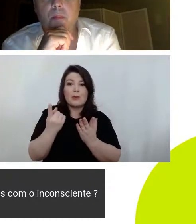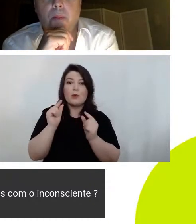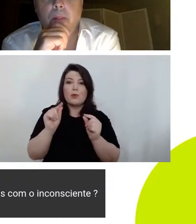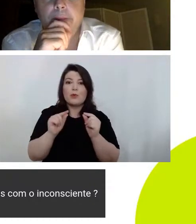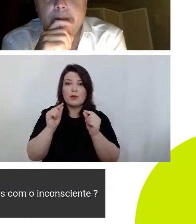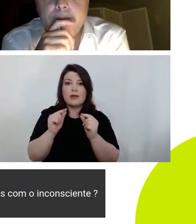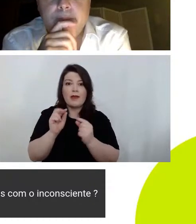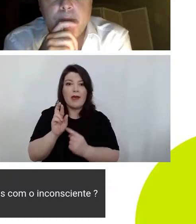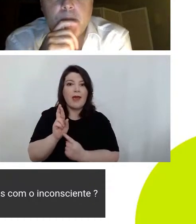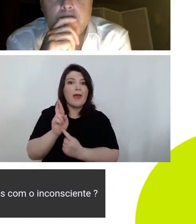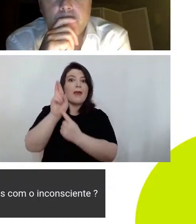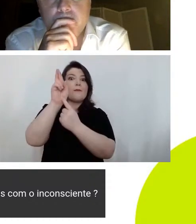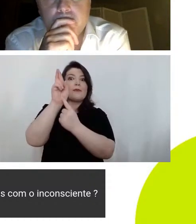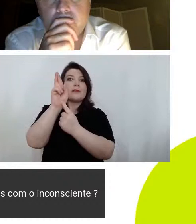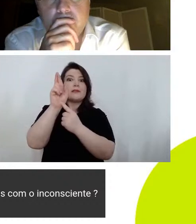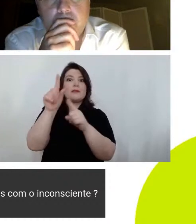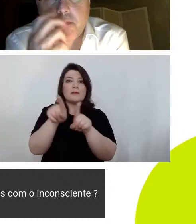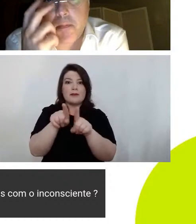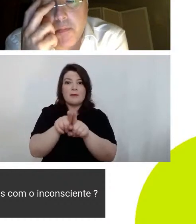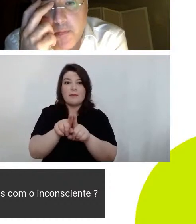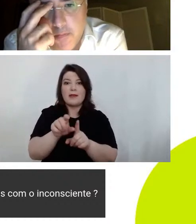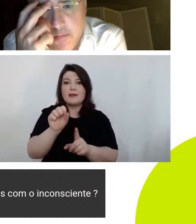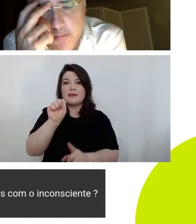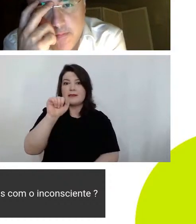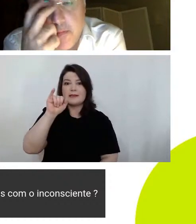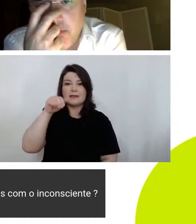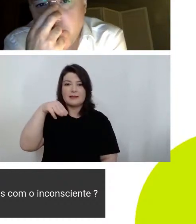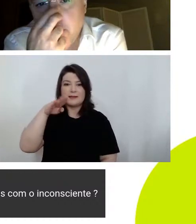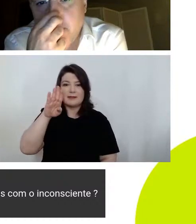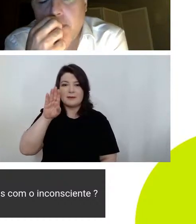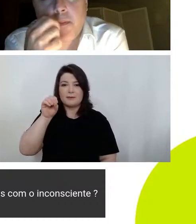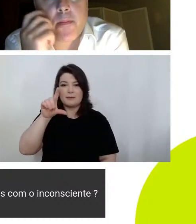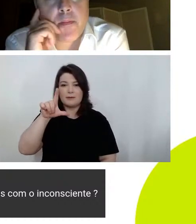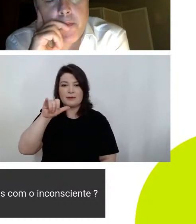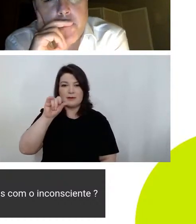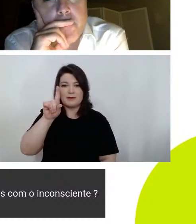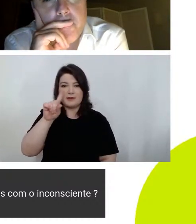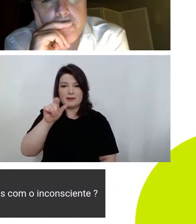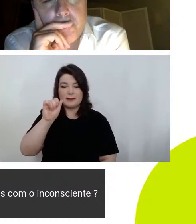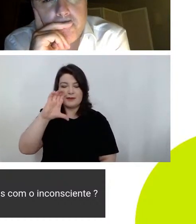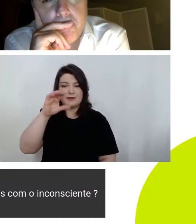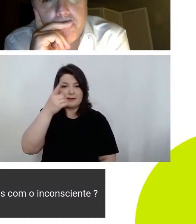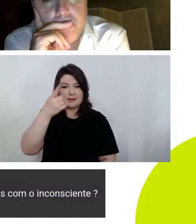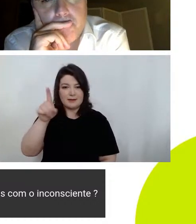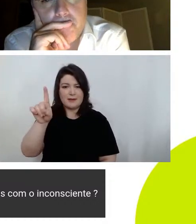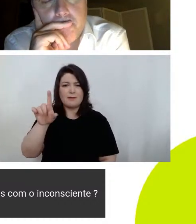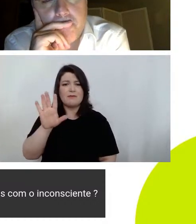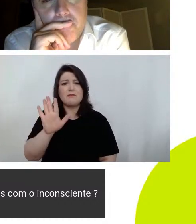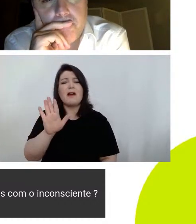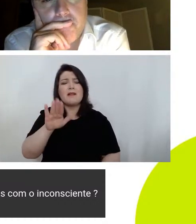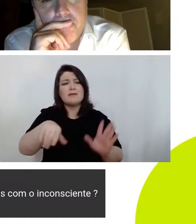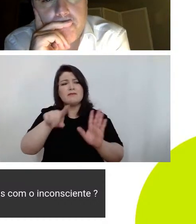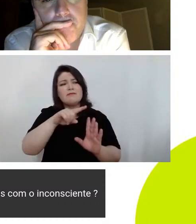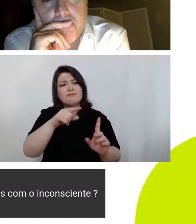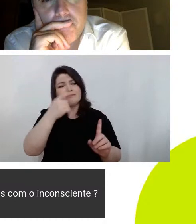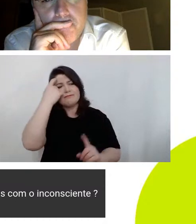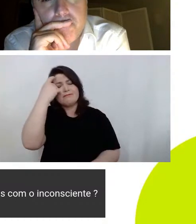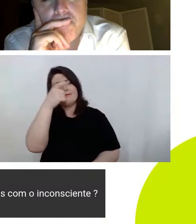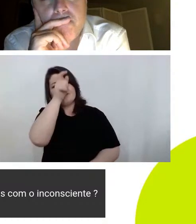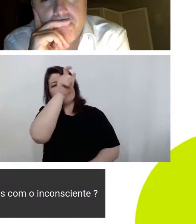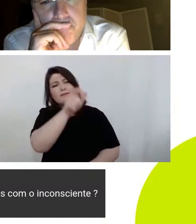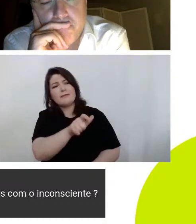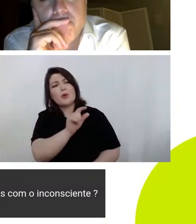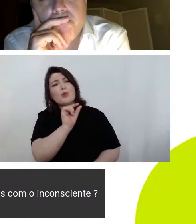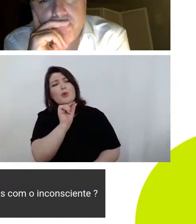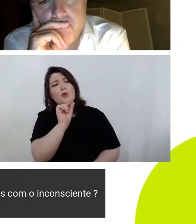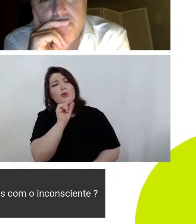representação e simbolização aí nós vamos entrar numa questão que será que aconteceu com o Howard para ele